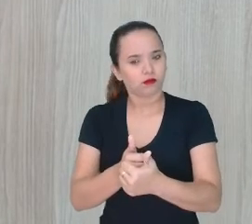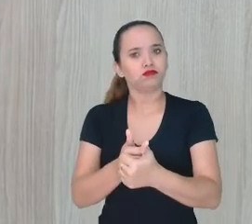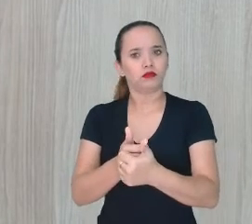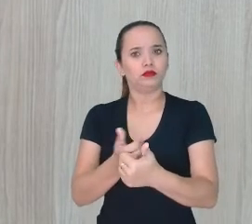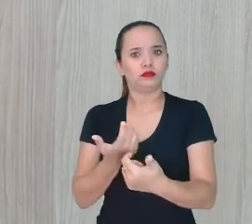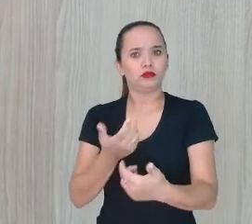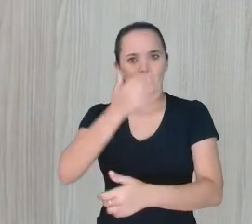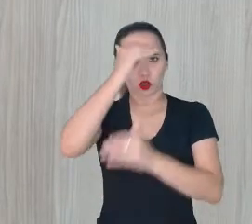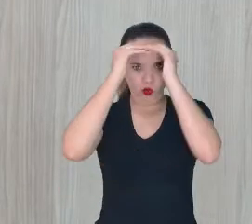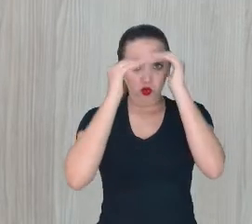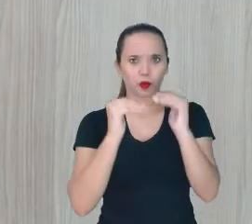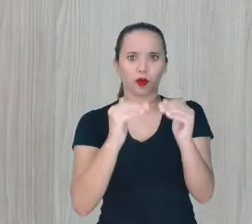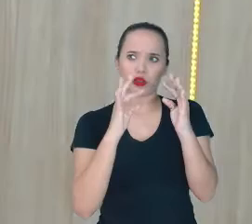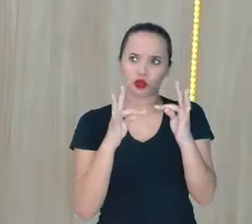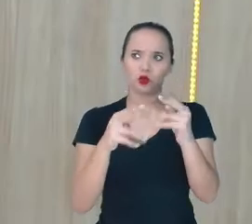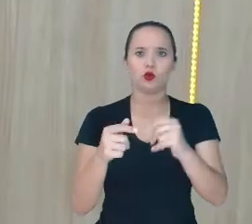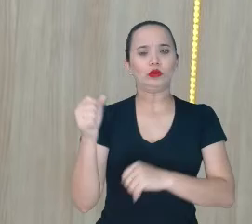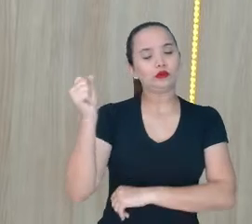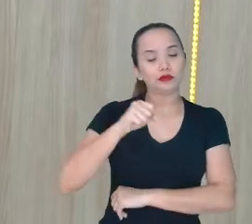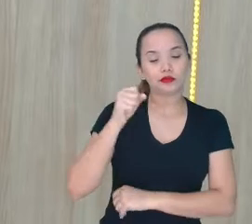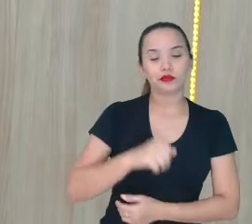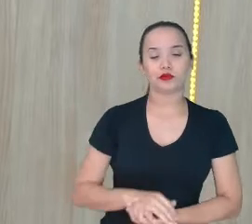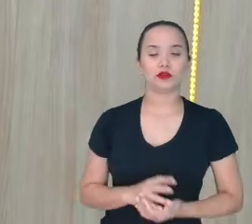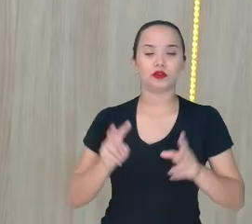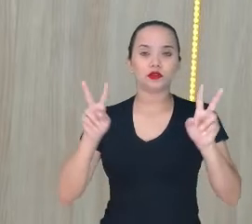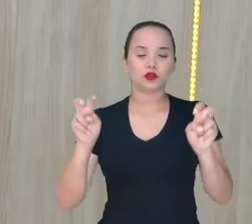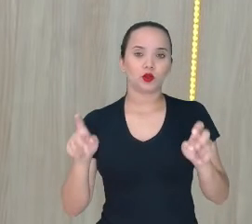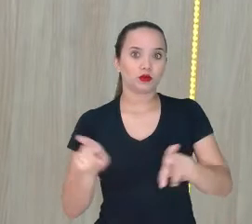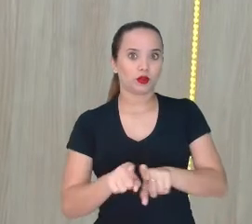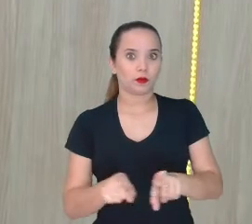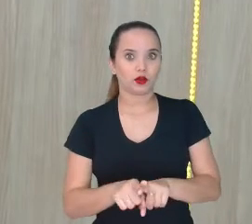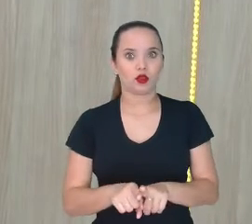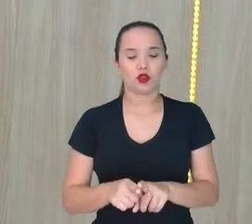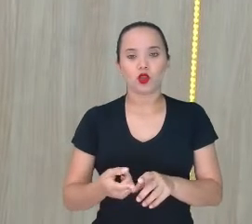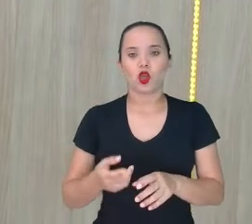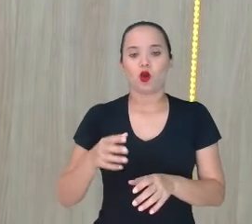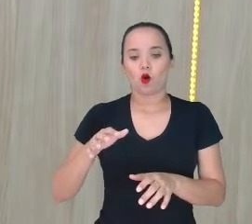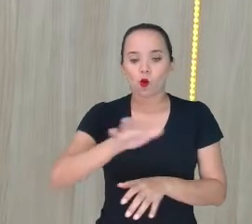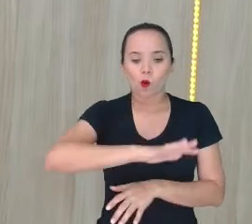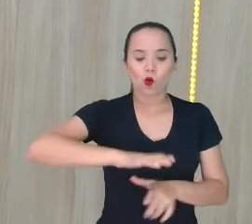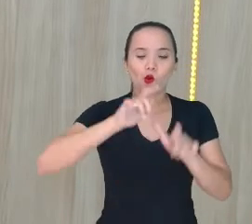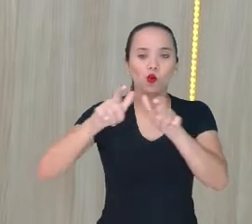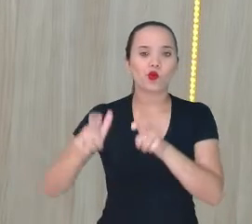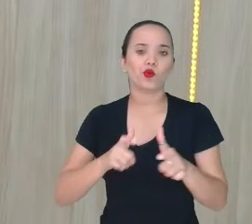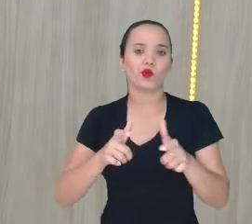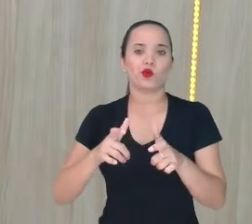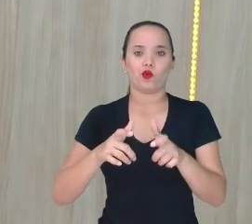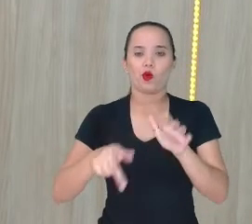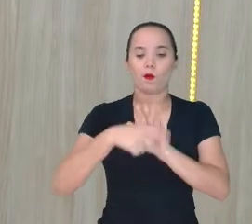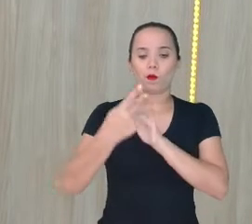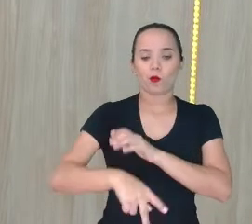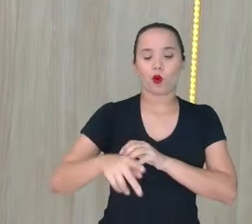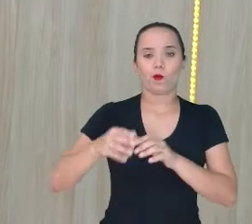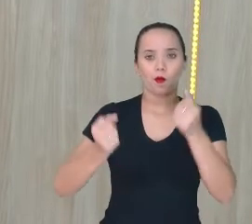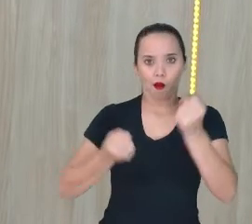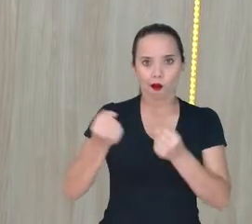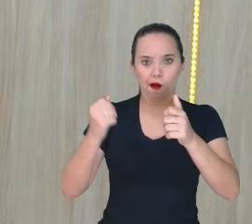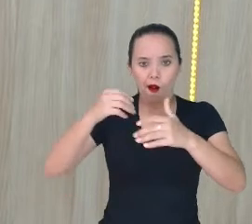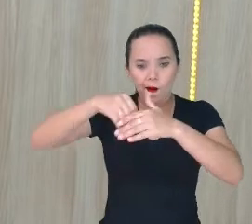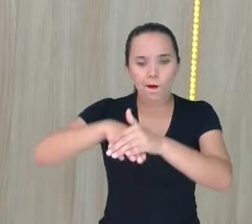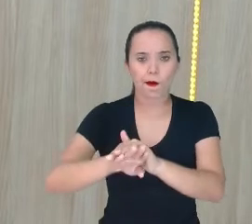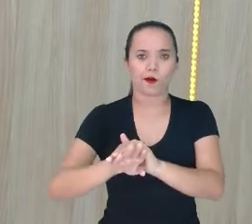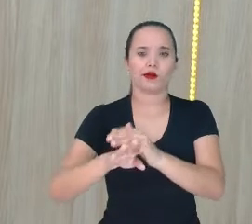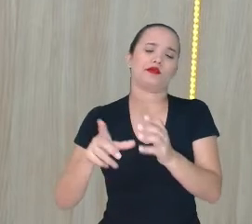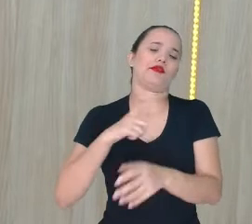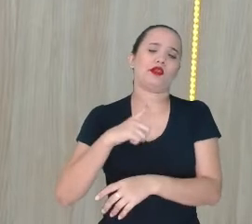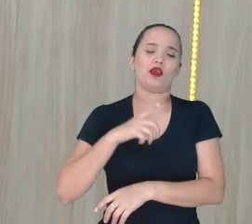respeito Exatamente Aquela questão Dos estacionamentos Então às vezes Tem lá a marca Tanto para a pessoa idosa Como a